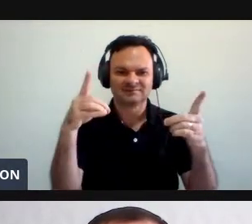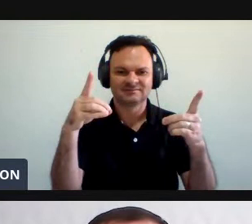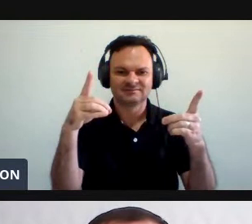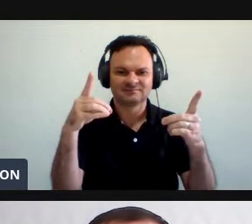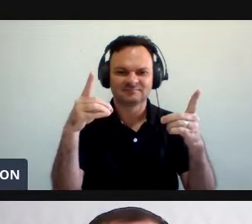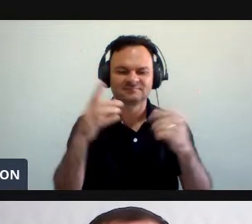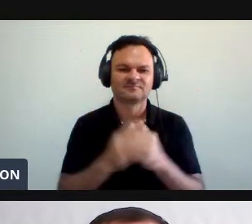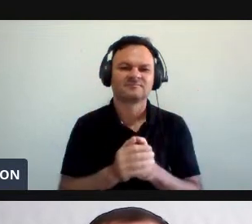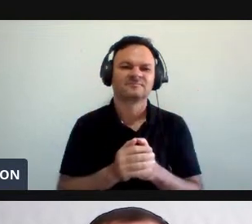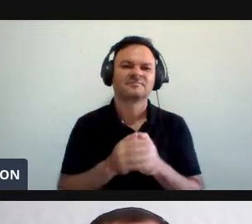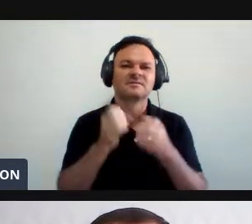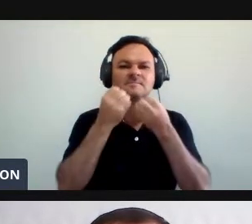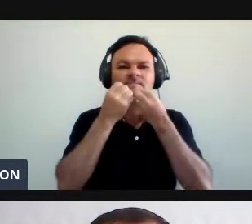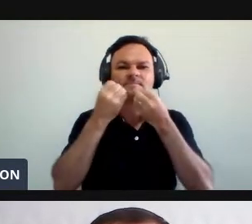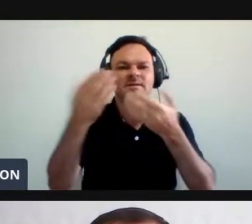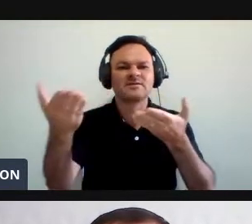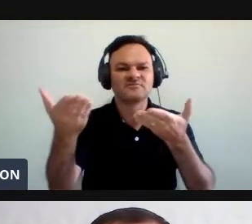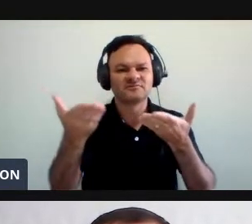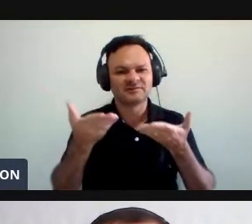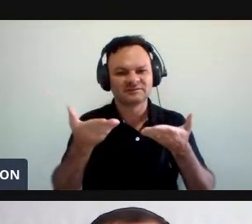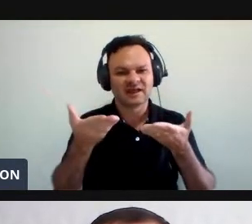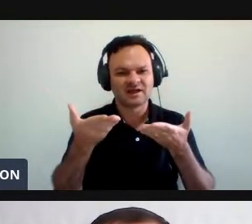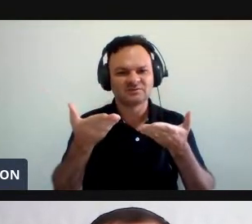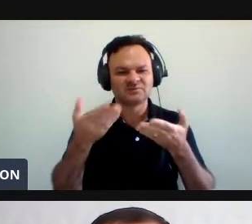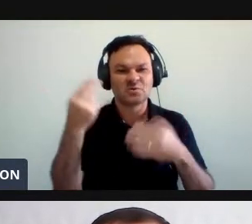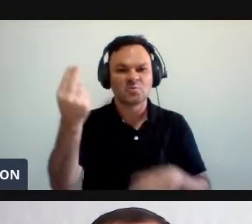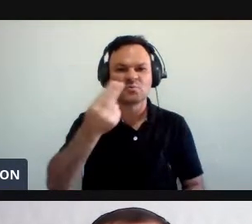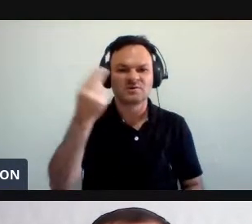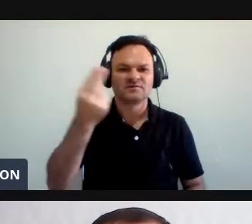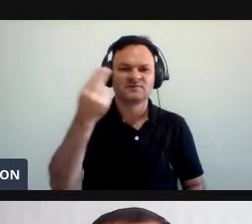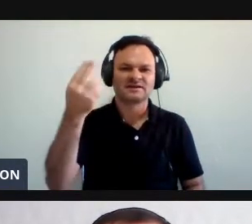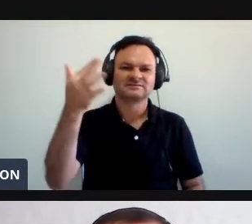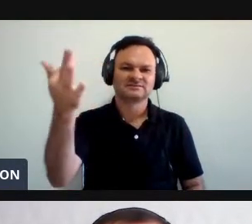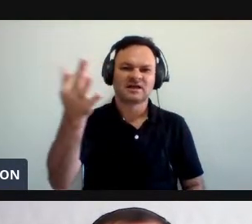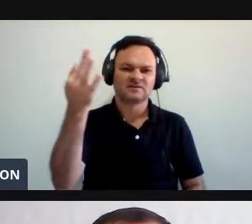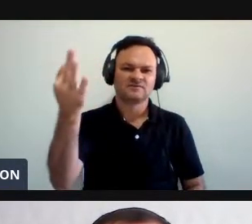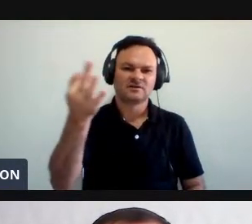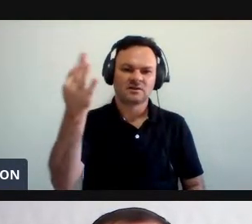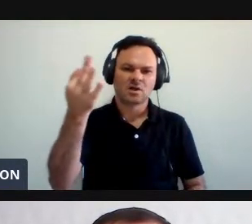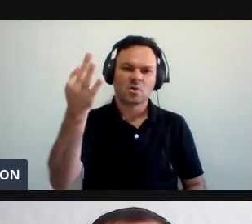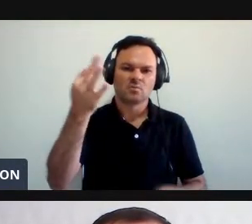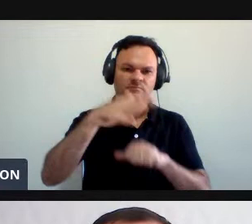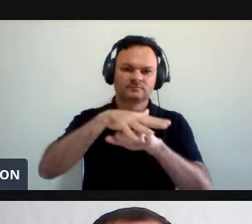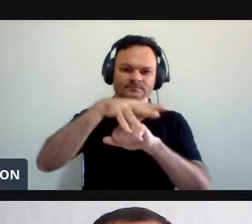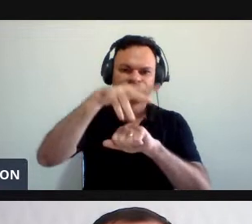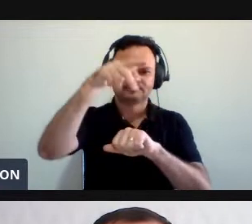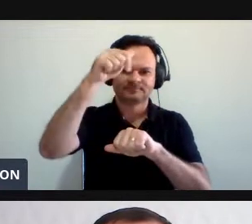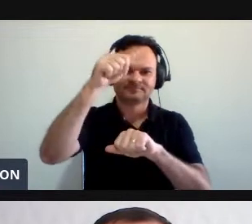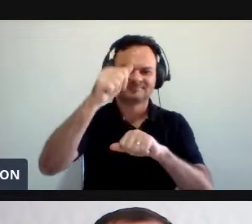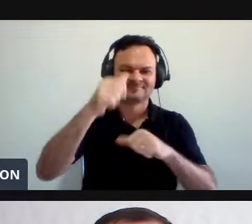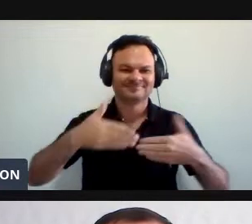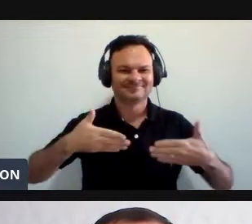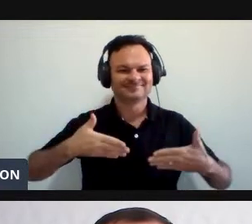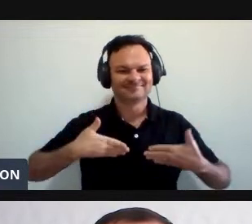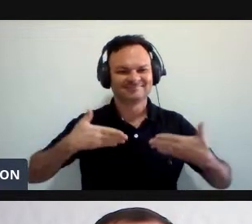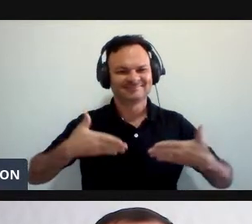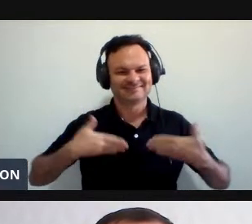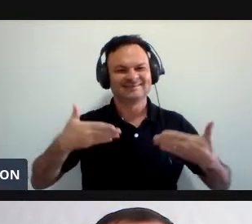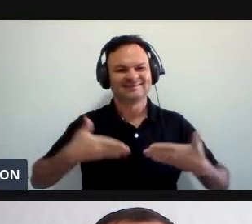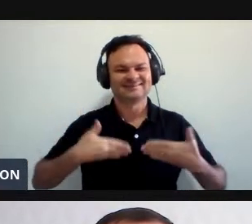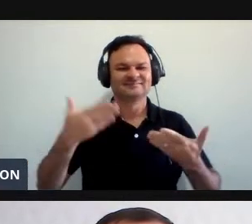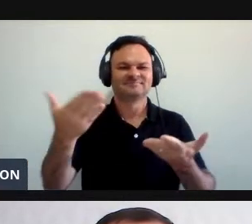Sejam muito bem-vindos à Universidade Federal do Agreste de Pernambuco É uma honra recebê-los